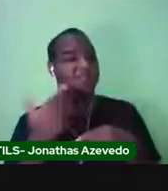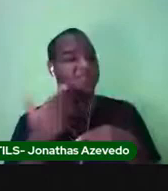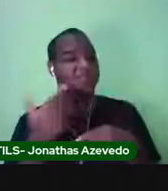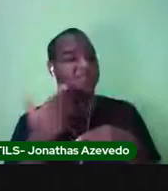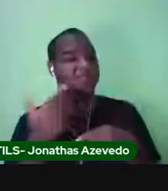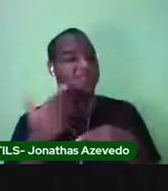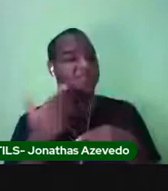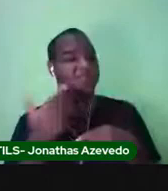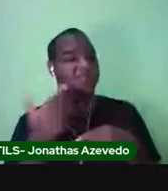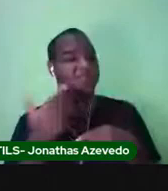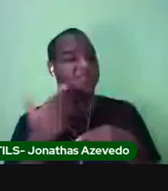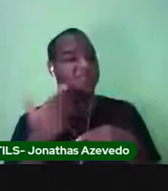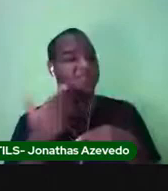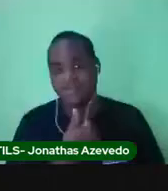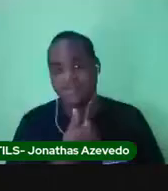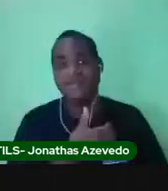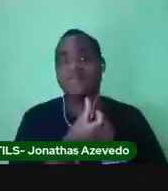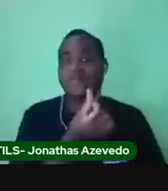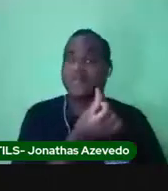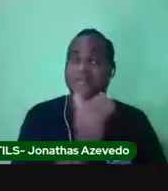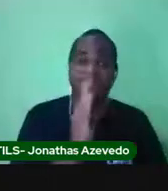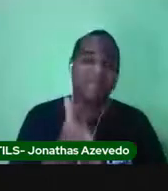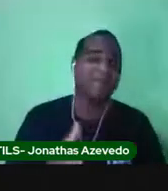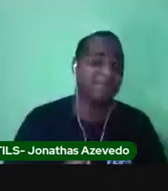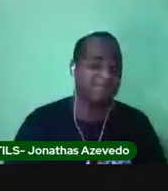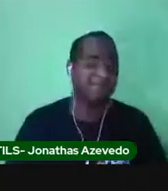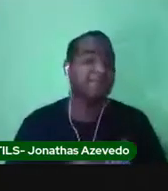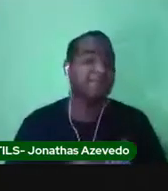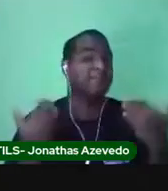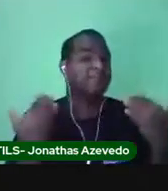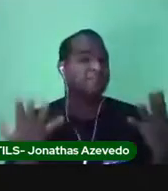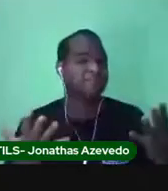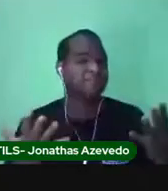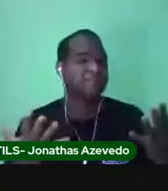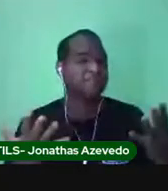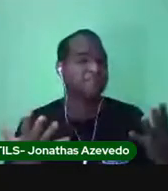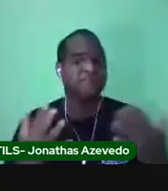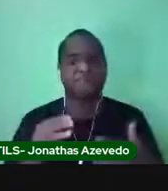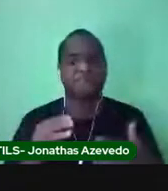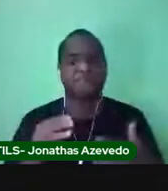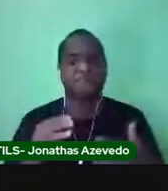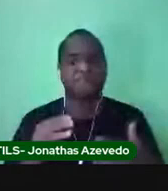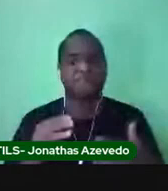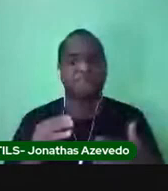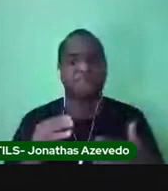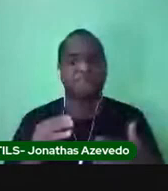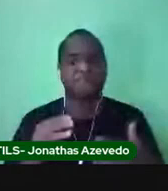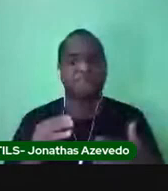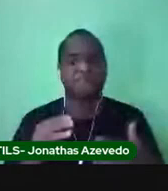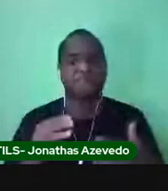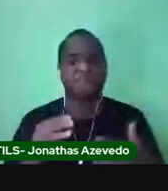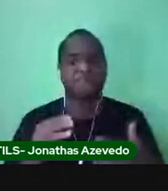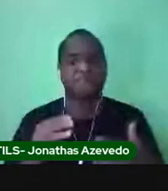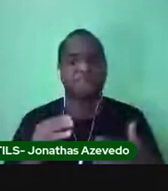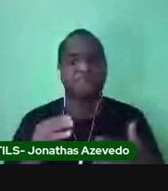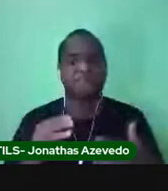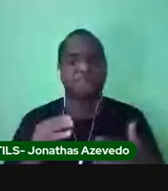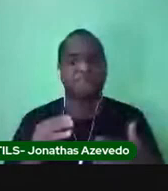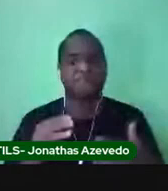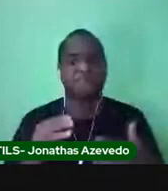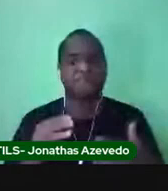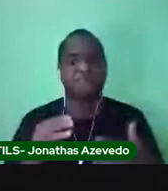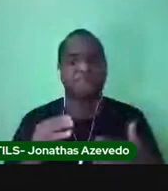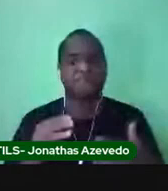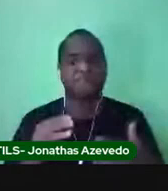Sendo que, se o Zé Gotinha aparecer com uma campanha, a sua família tem que levar você ao posto de saúde